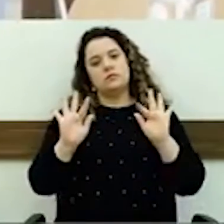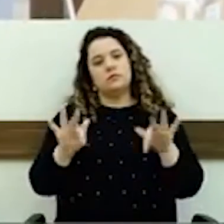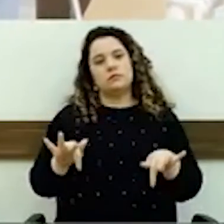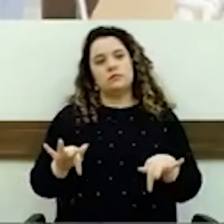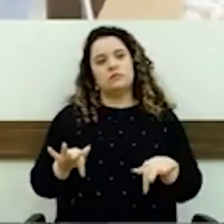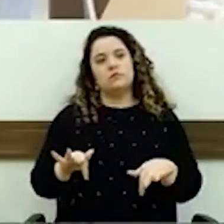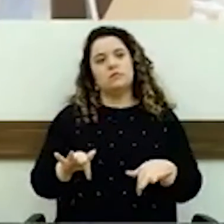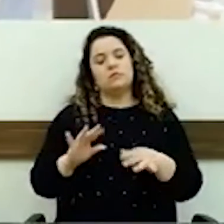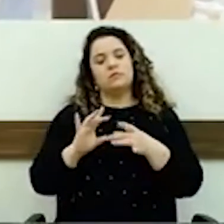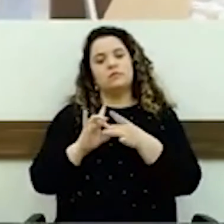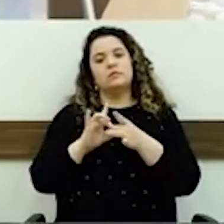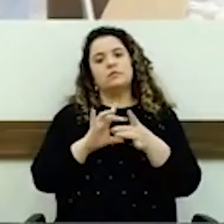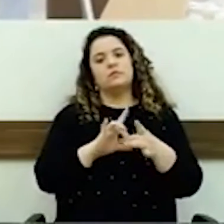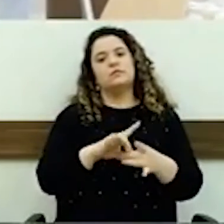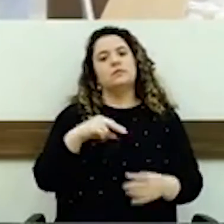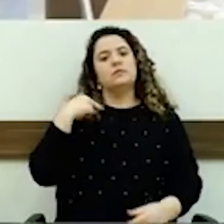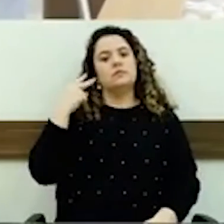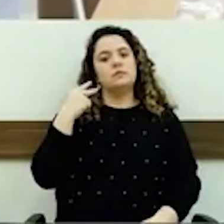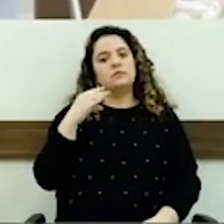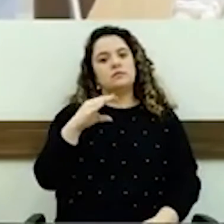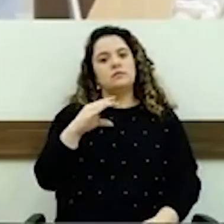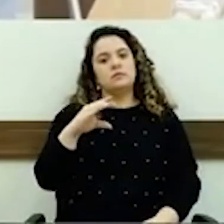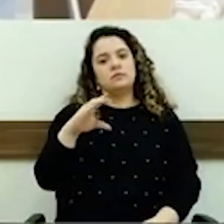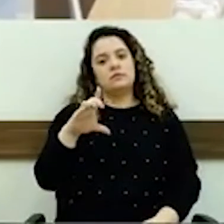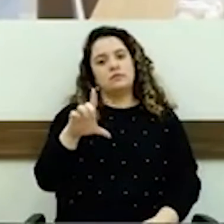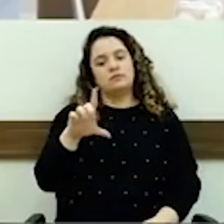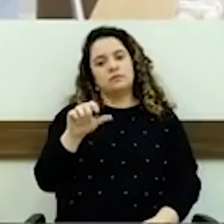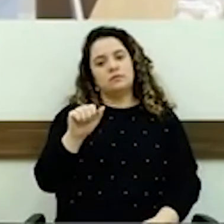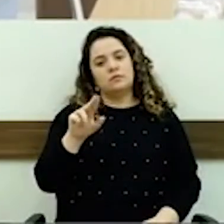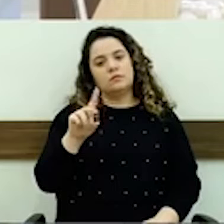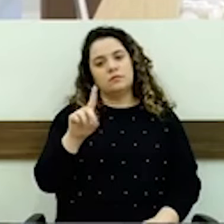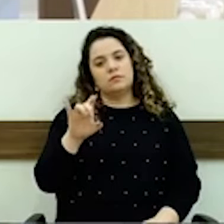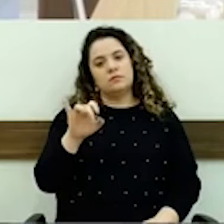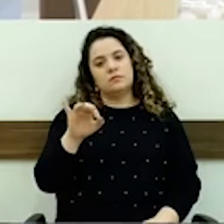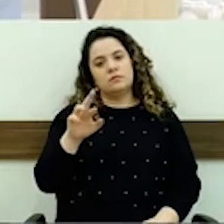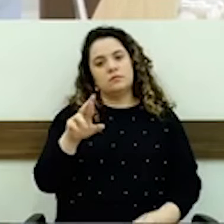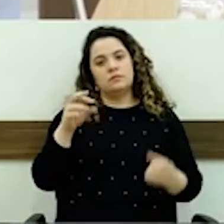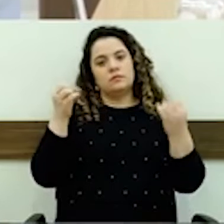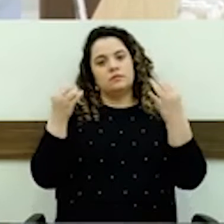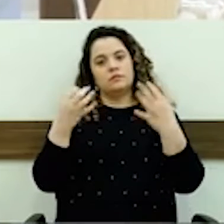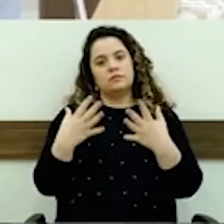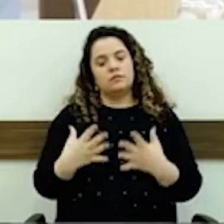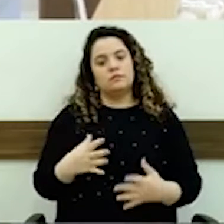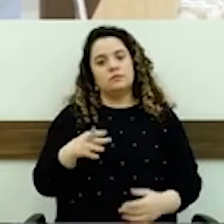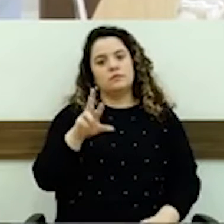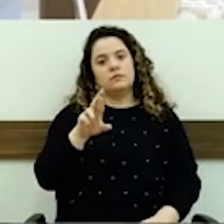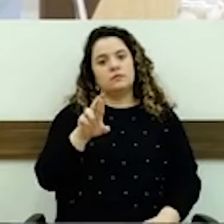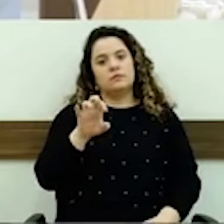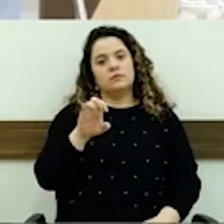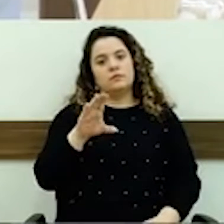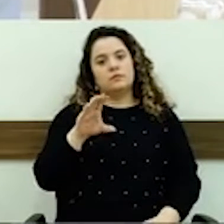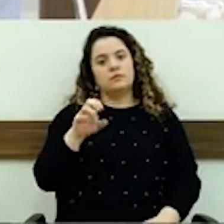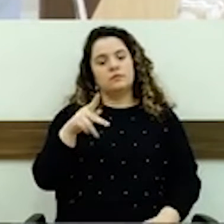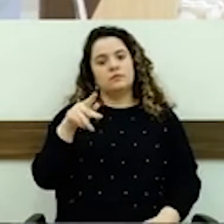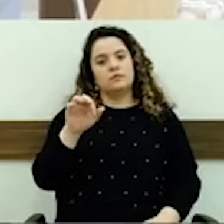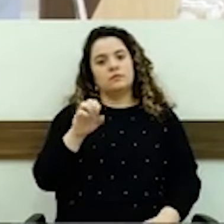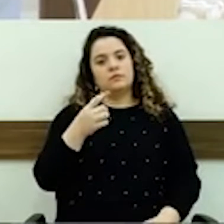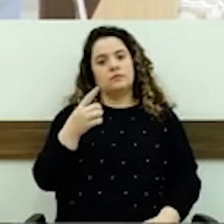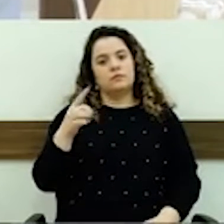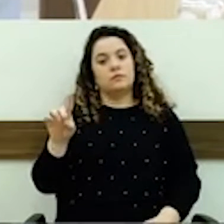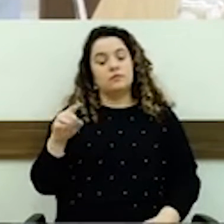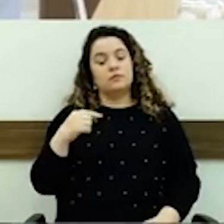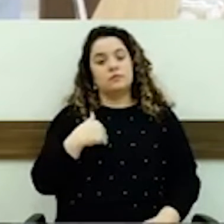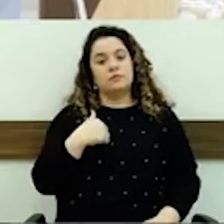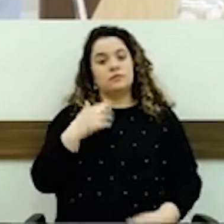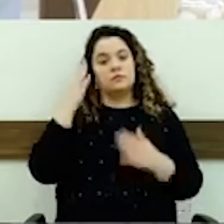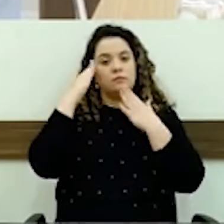o vereador Claudemir falou sobre a recepção ali da UPA. Eu, graças a Deus, semana passada não precisei ir na UPA,